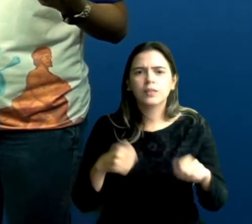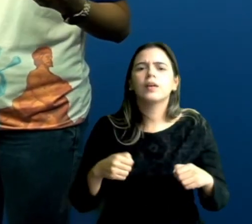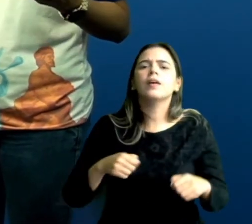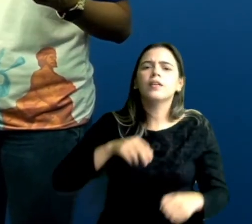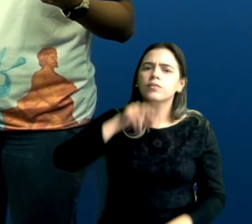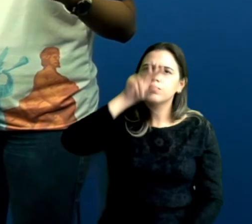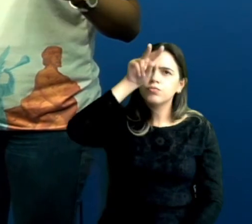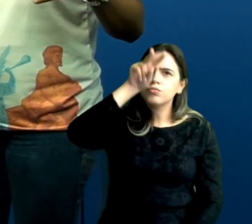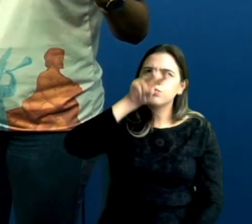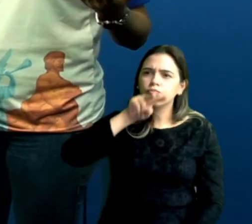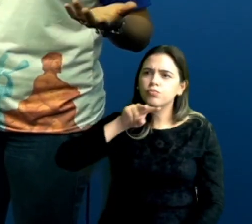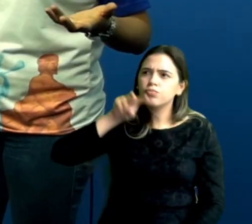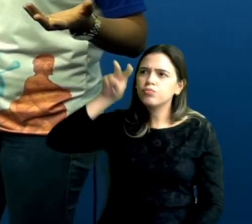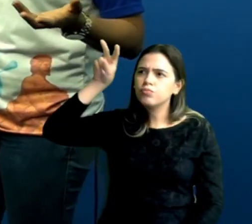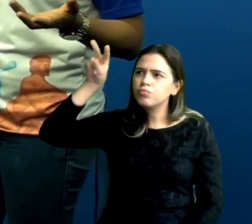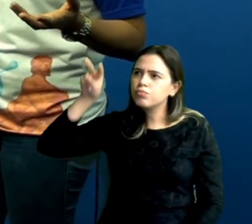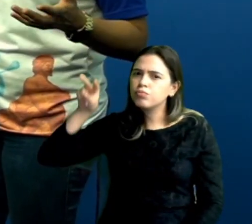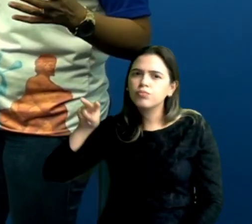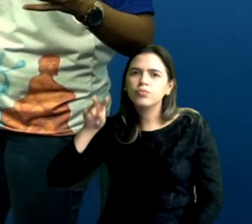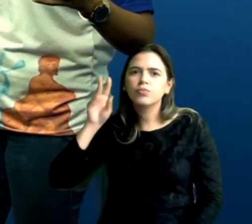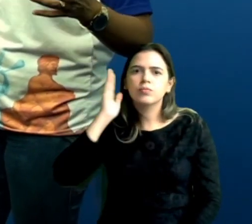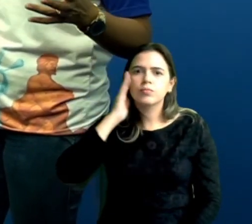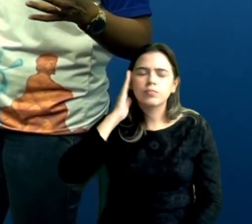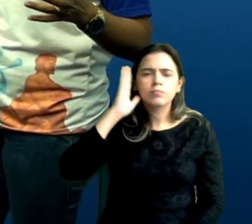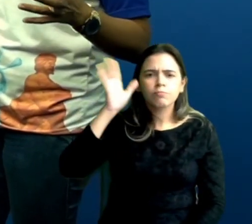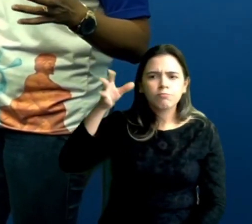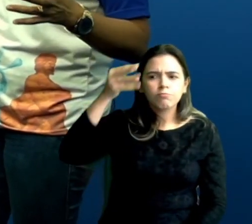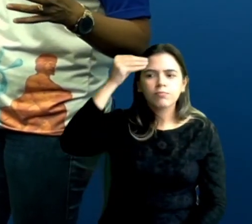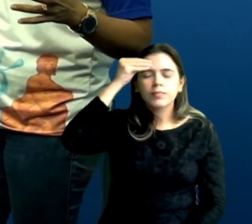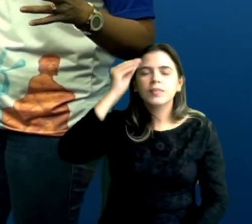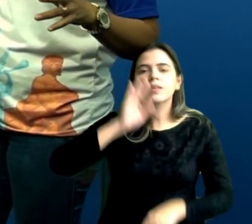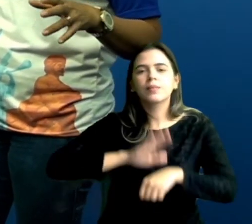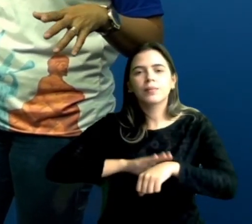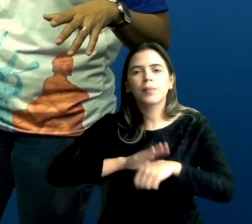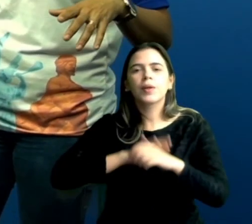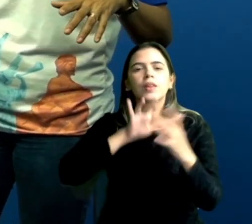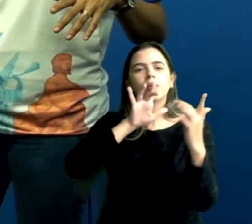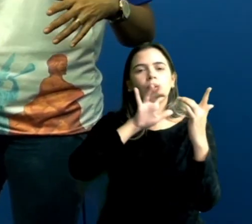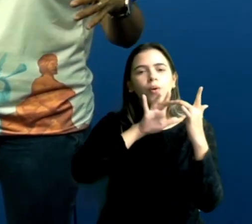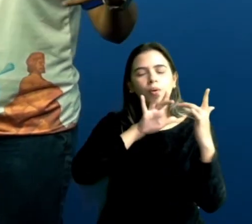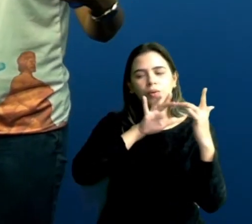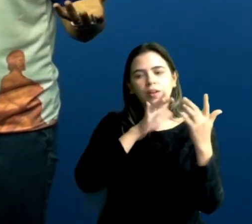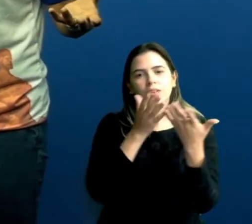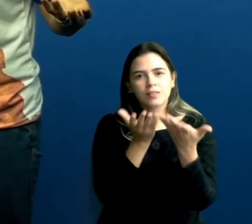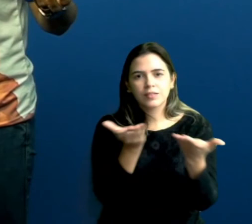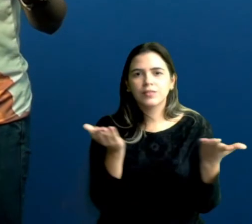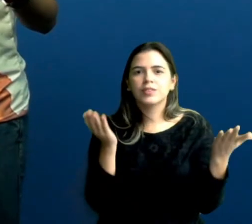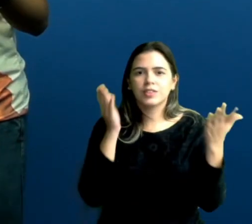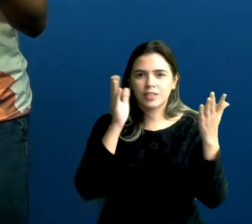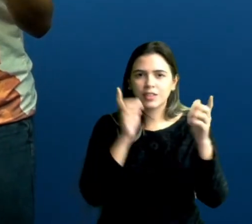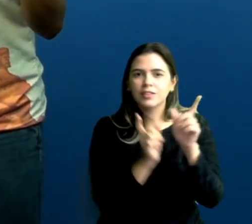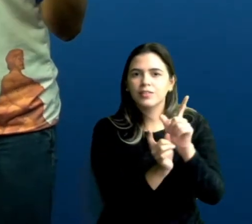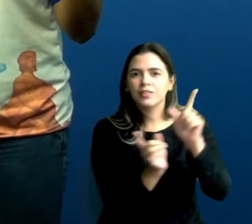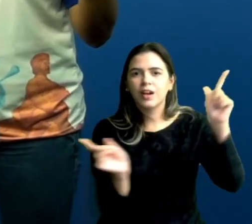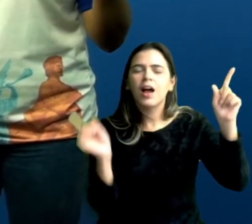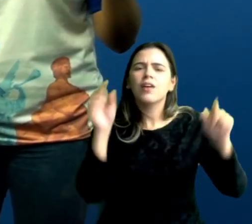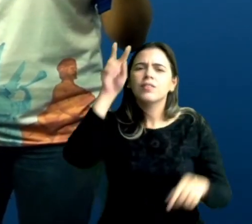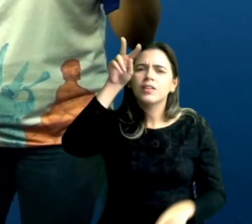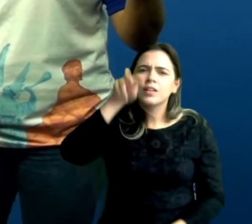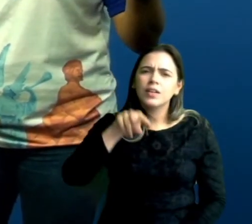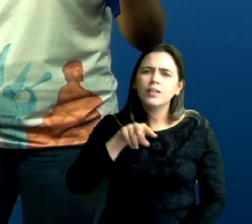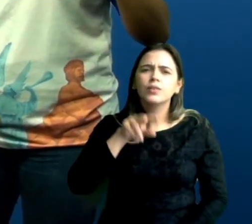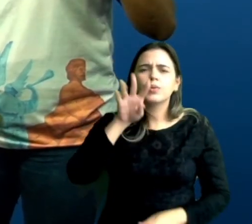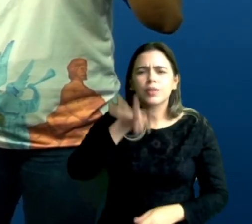leitura gráfica. E esse é apenas um dos momentos de contato de vocês com gráficos. Fazer a leitura de